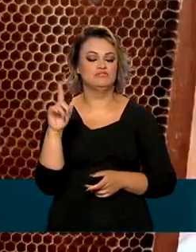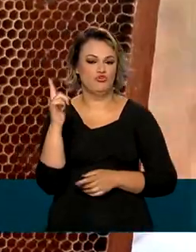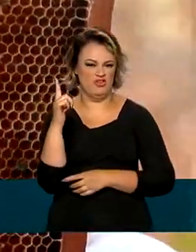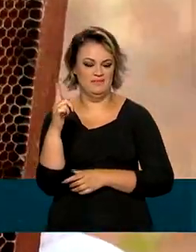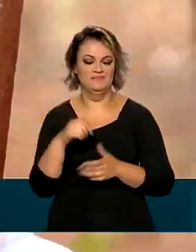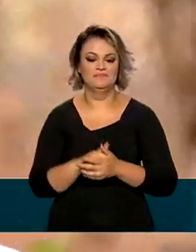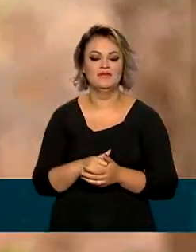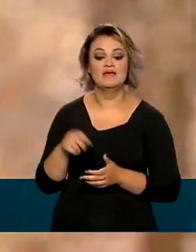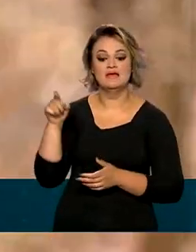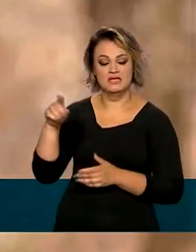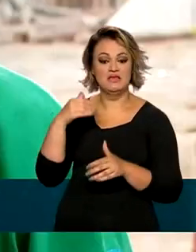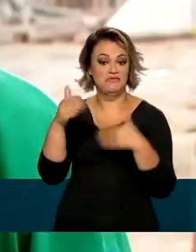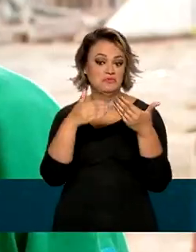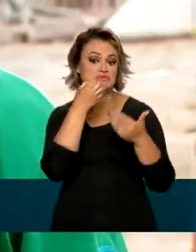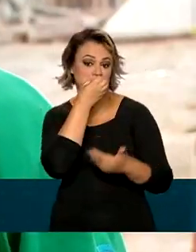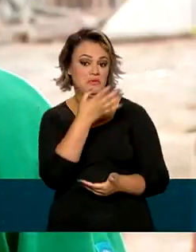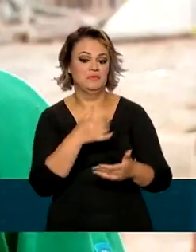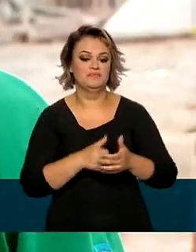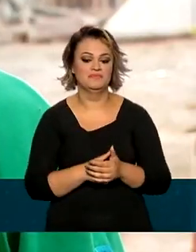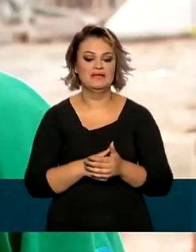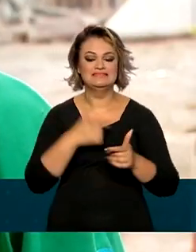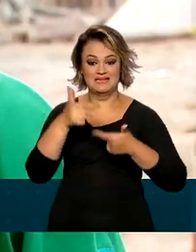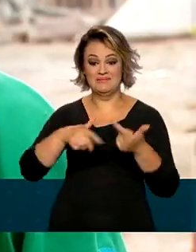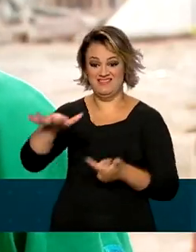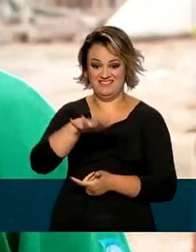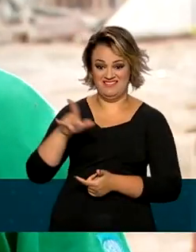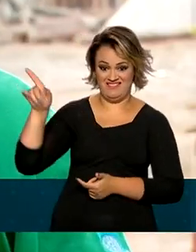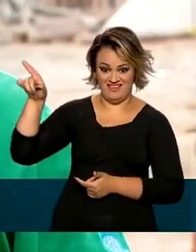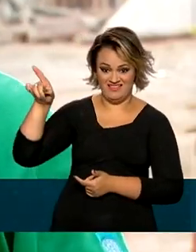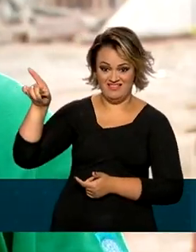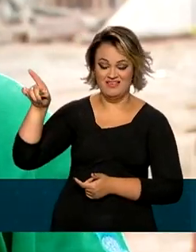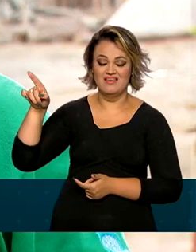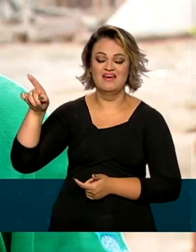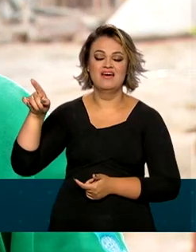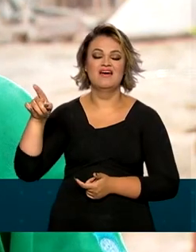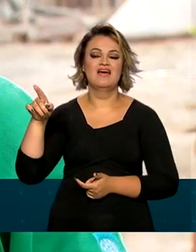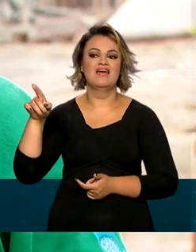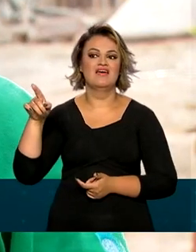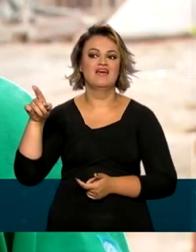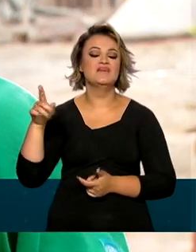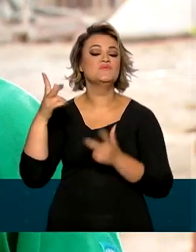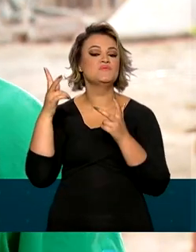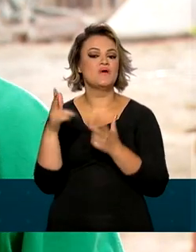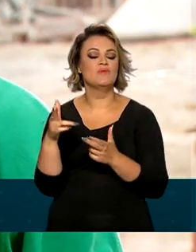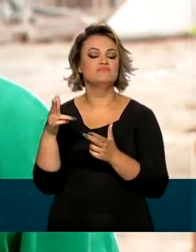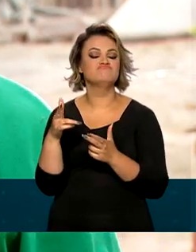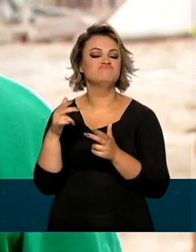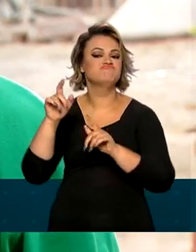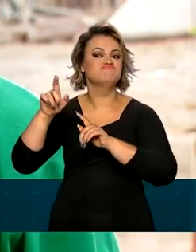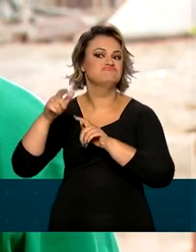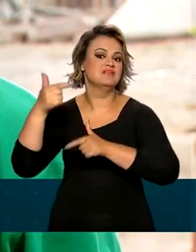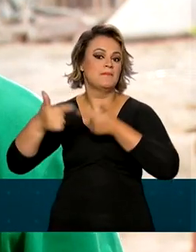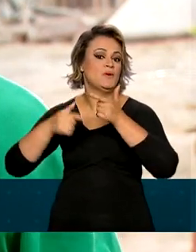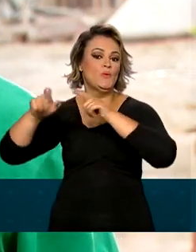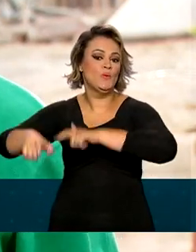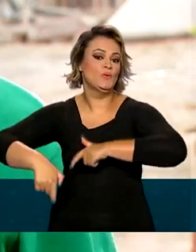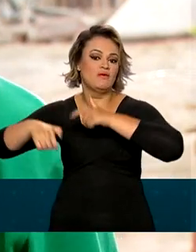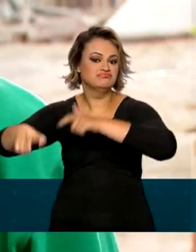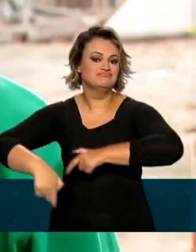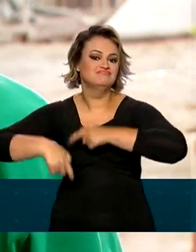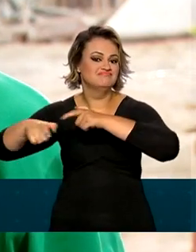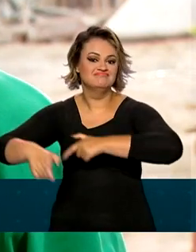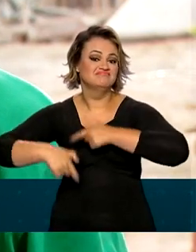negócio vem crescendo. Ser apicultor é a mesma atividade rural de ser